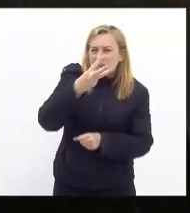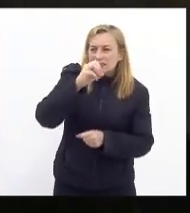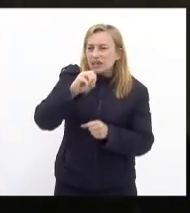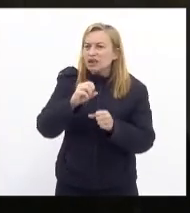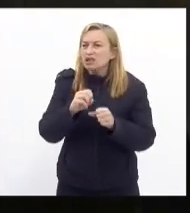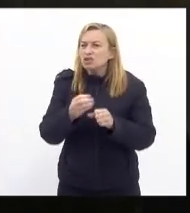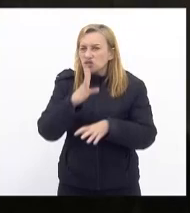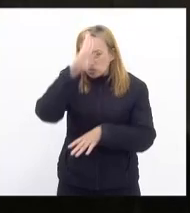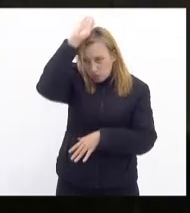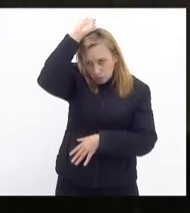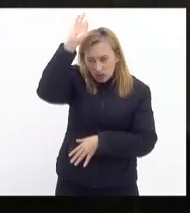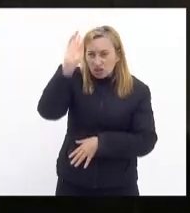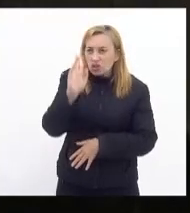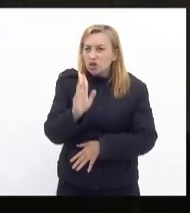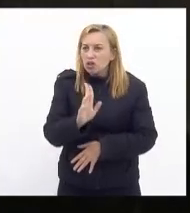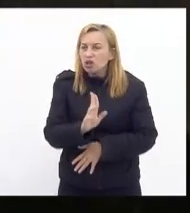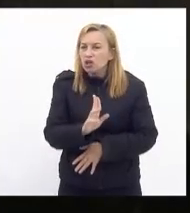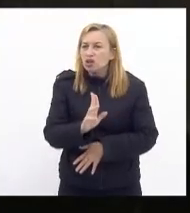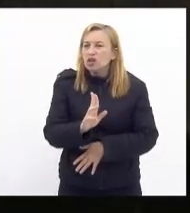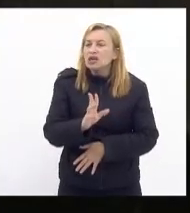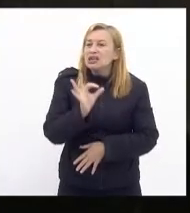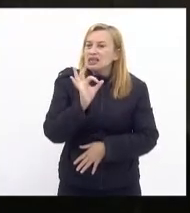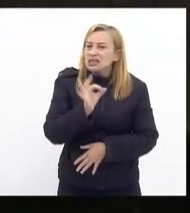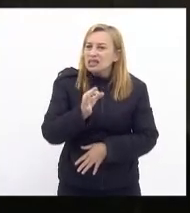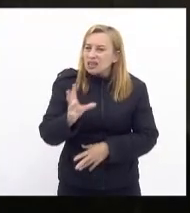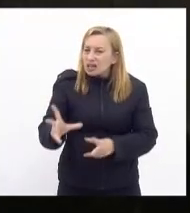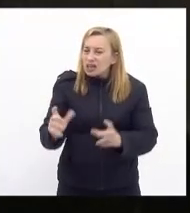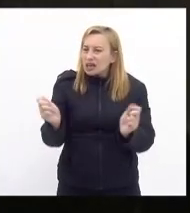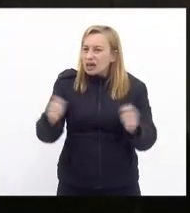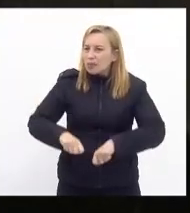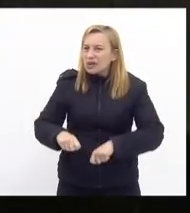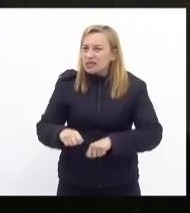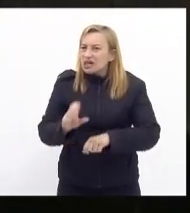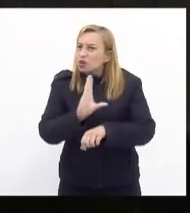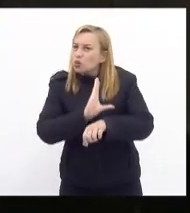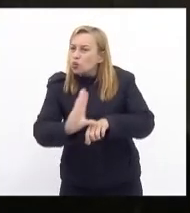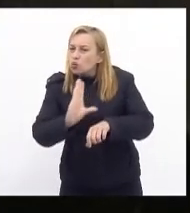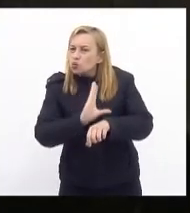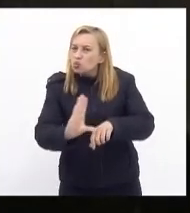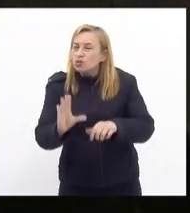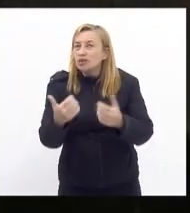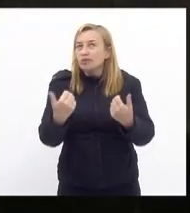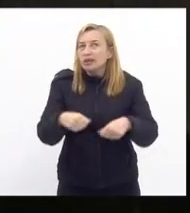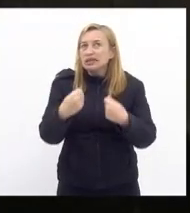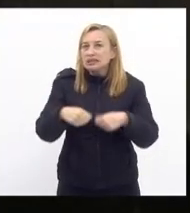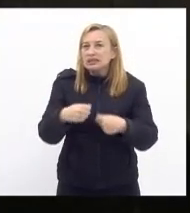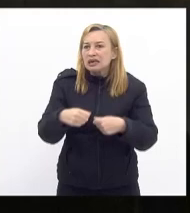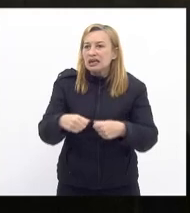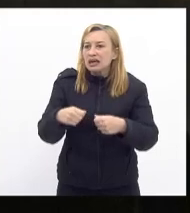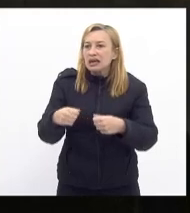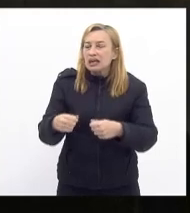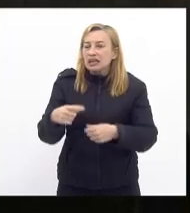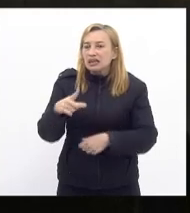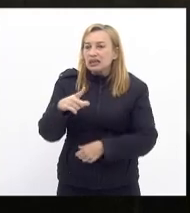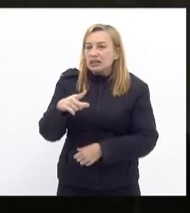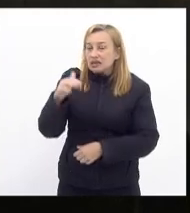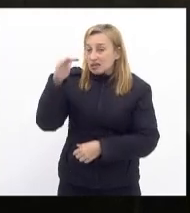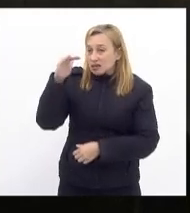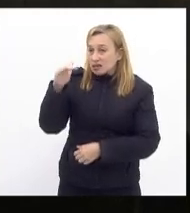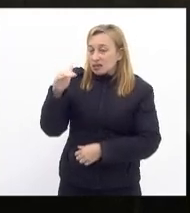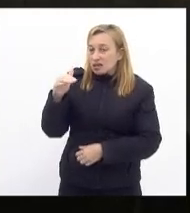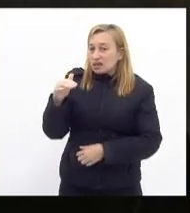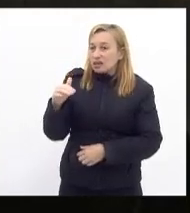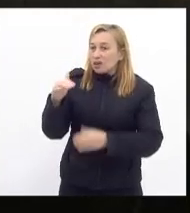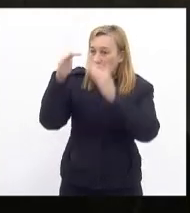bombeiro infinitamente capacitados cursados e tem que receber ordem pega um cara aqui na